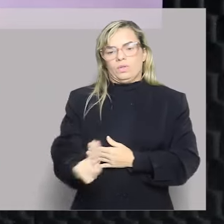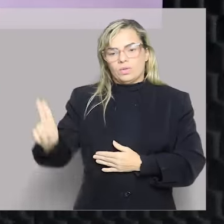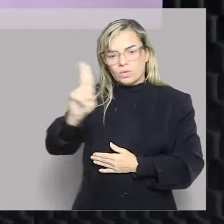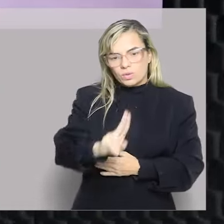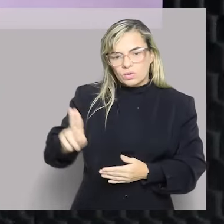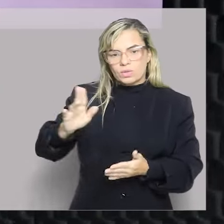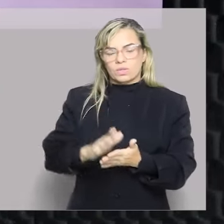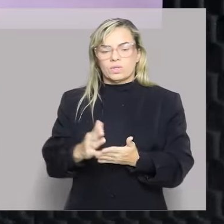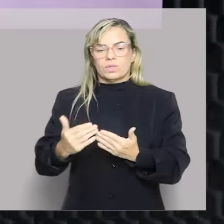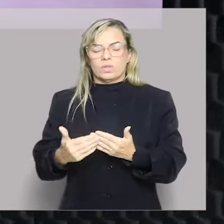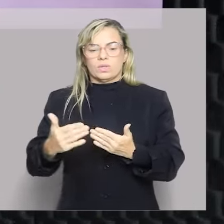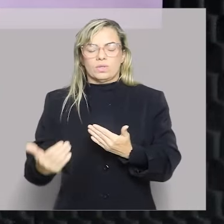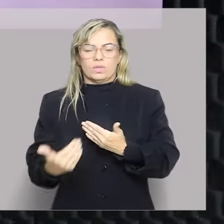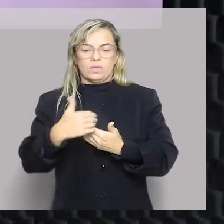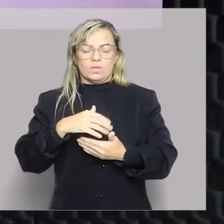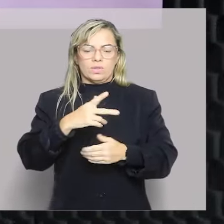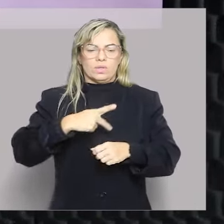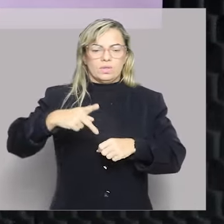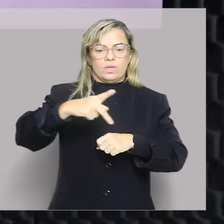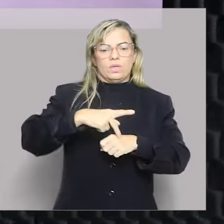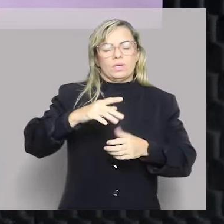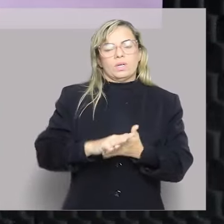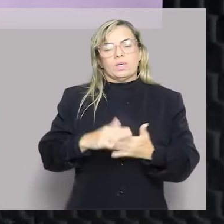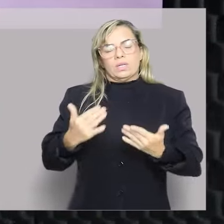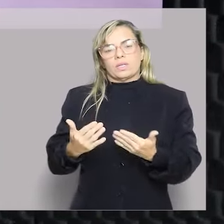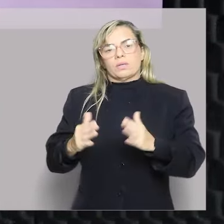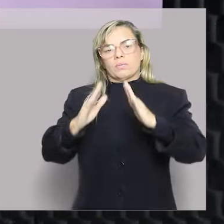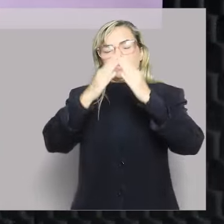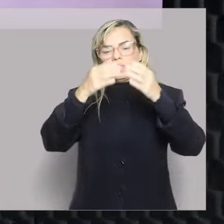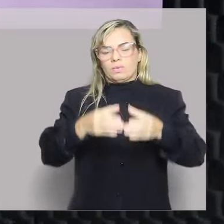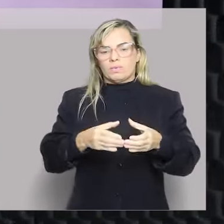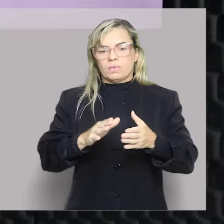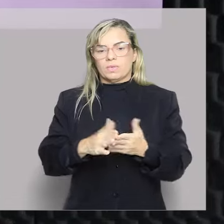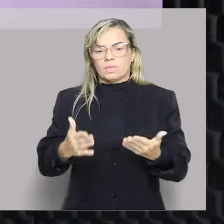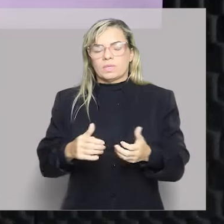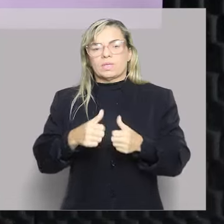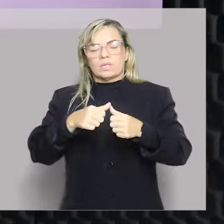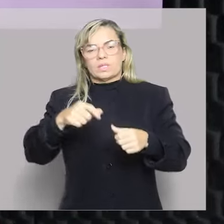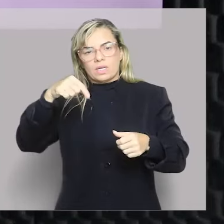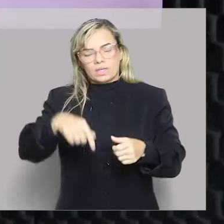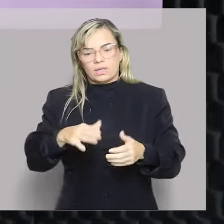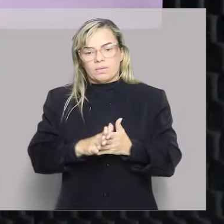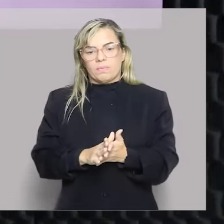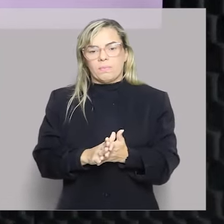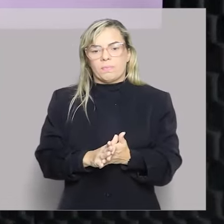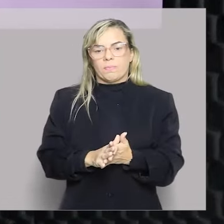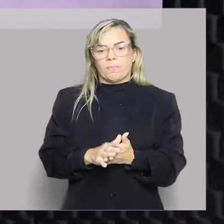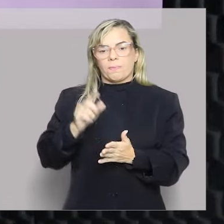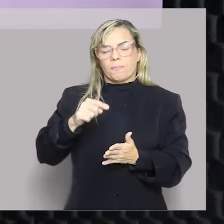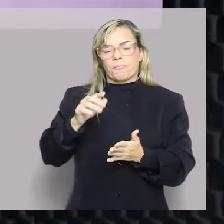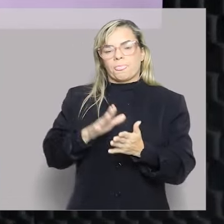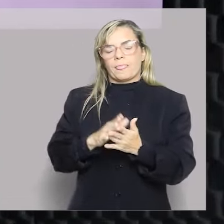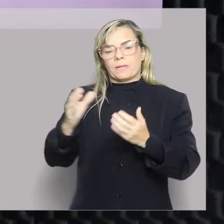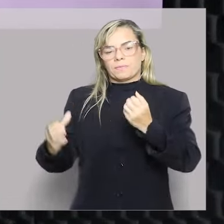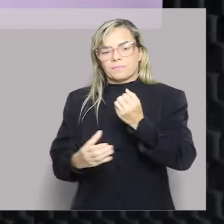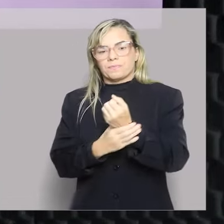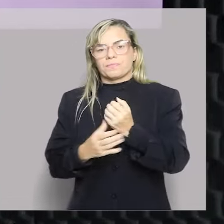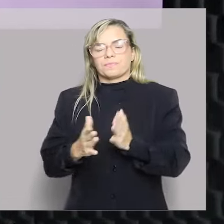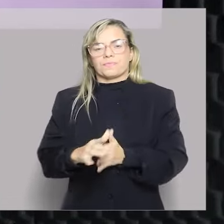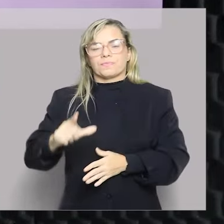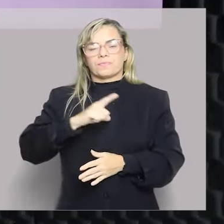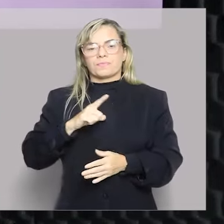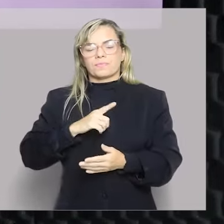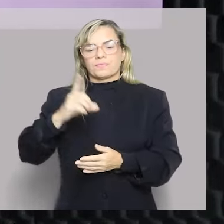estrangeiros, sejam residentes ou não, eles têm direito fundamental. Obviamente